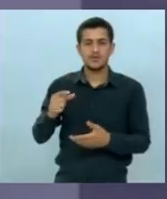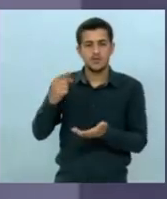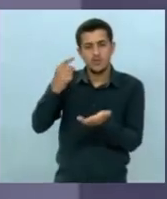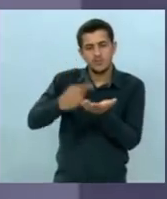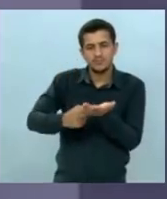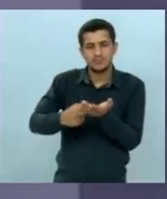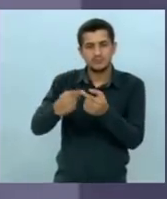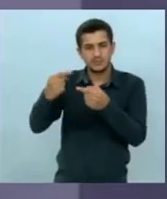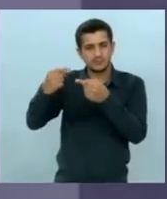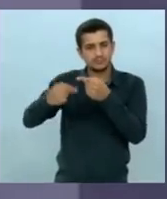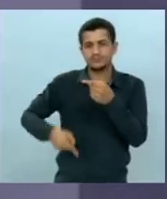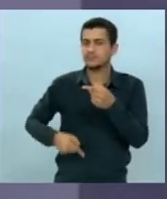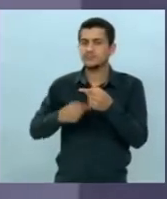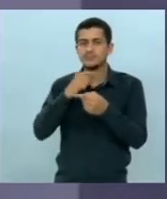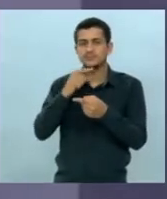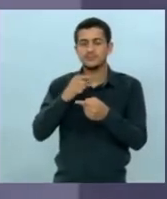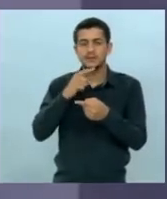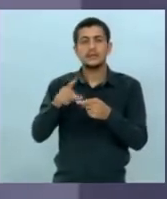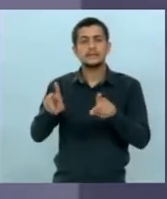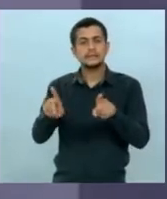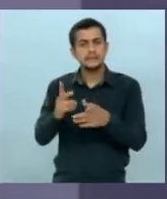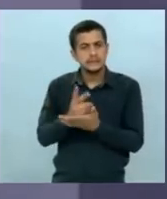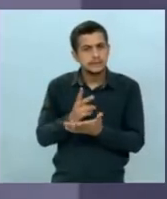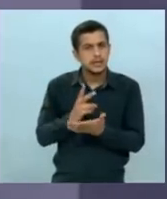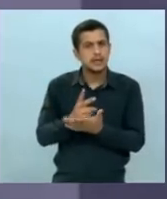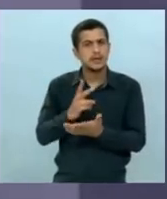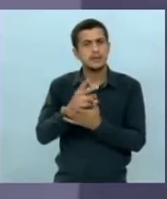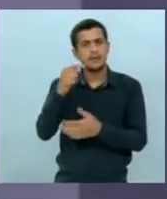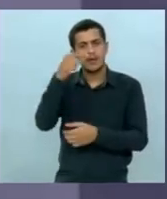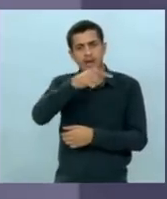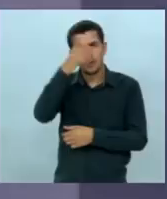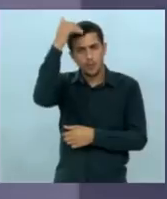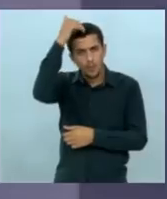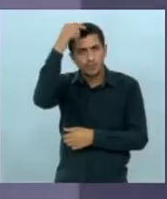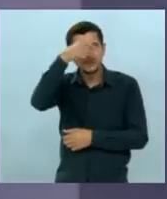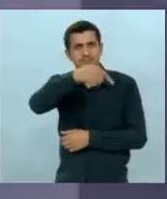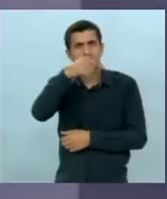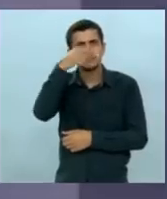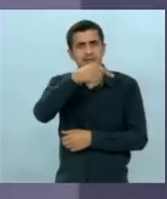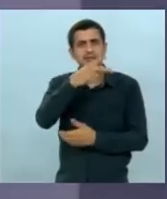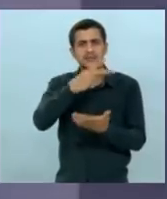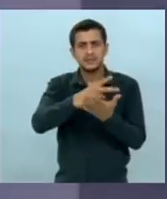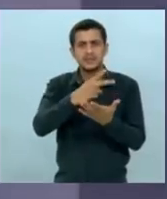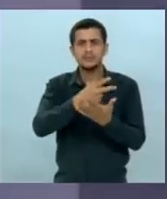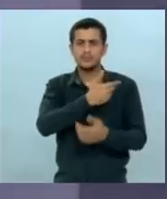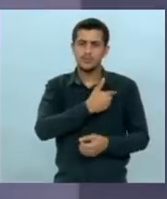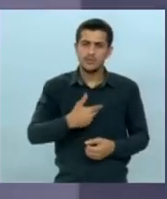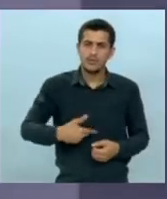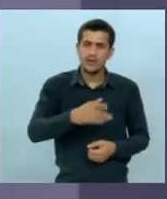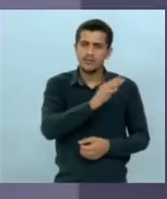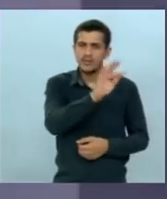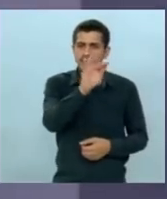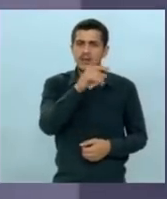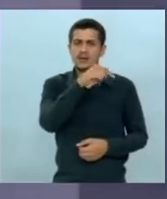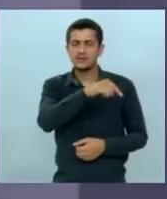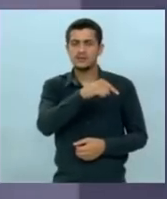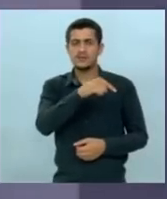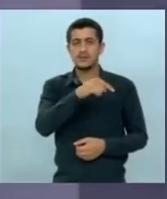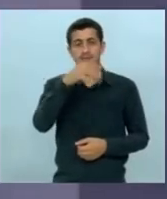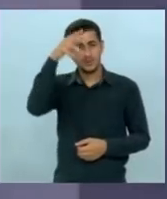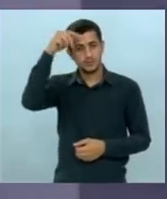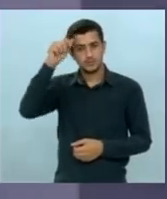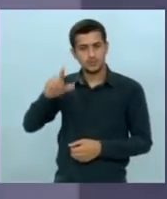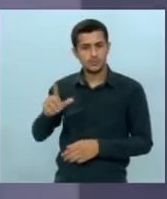a sua parte e fica sempre jogando a culpa na União Federal inclusive dizendo que o Mato Grosso do Sul cuida